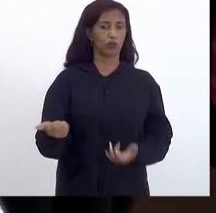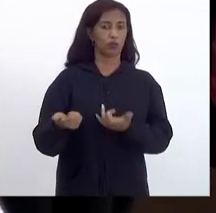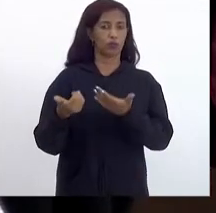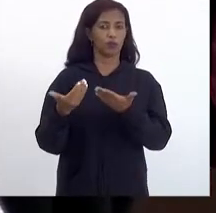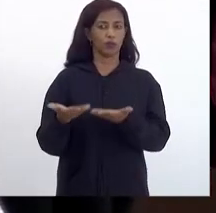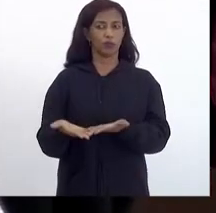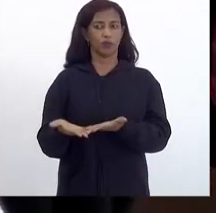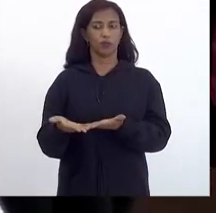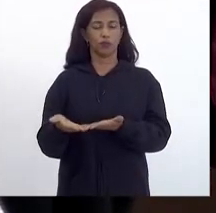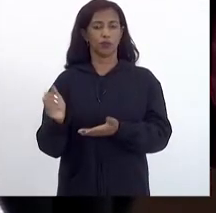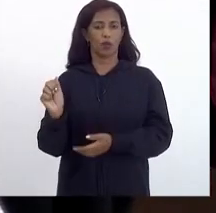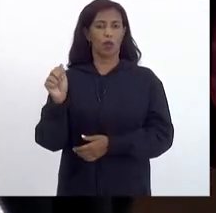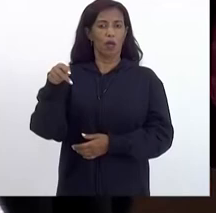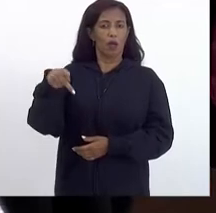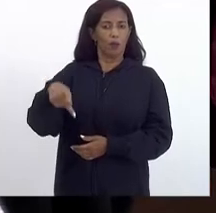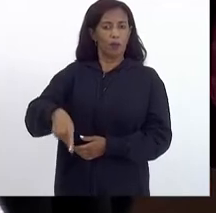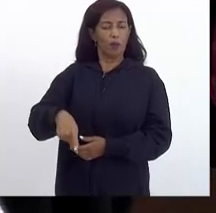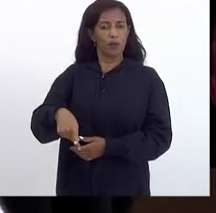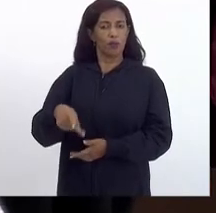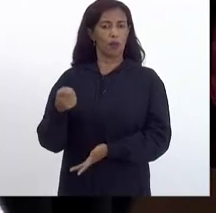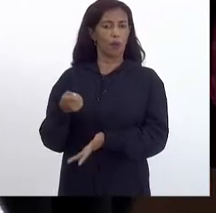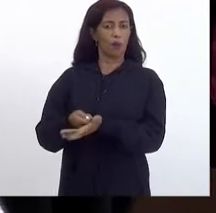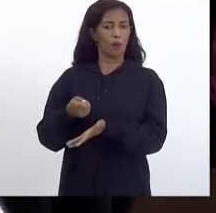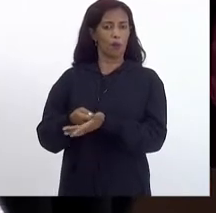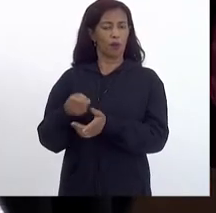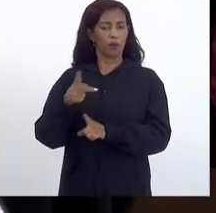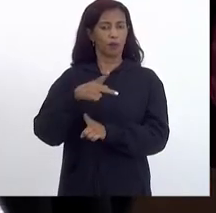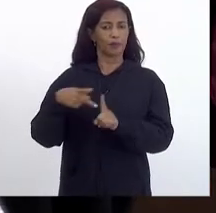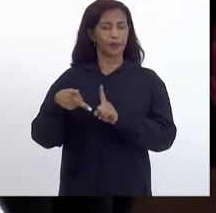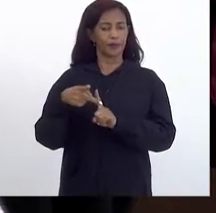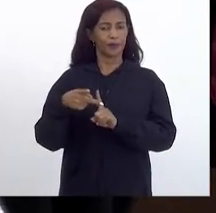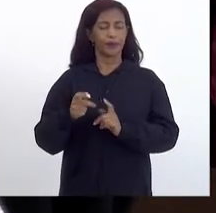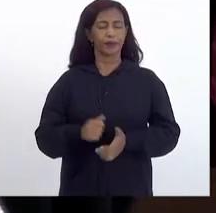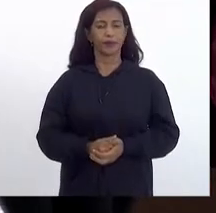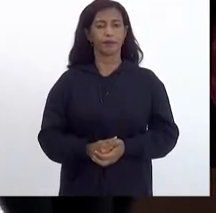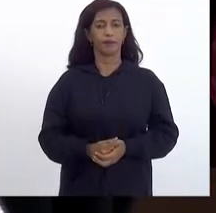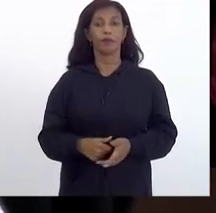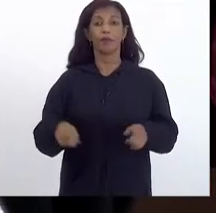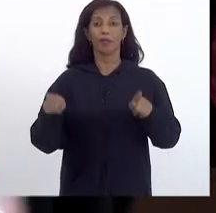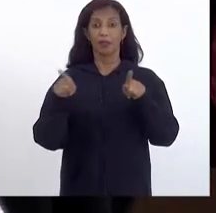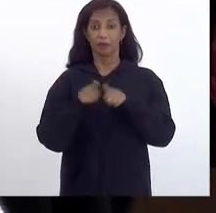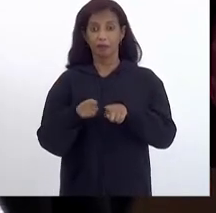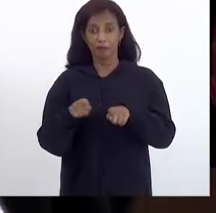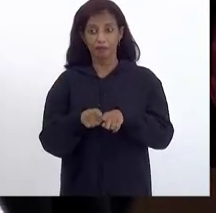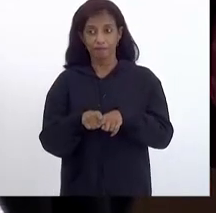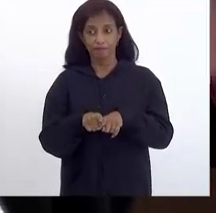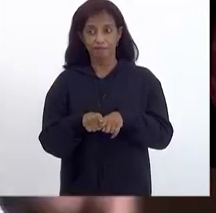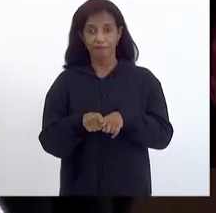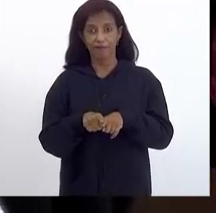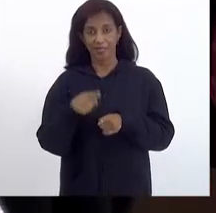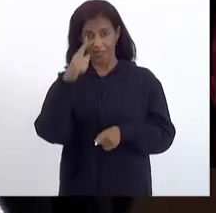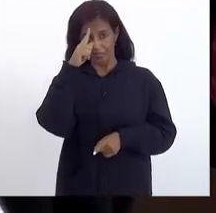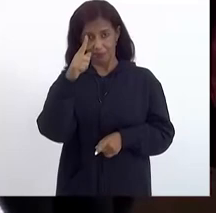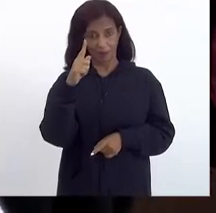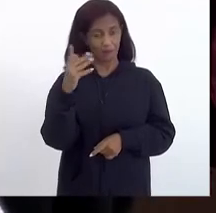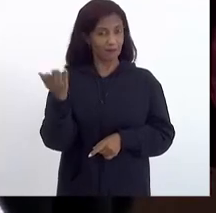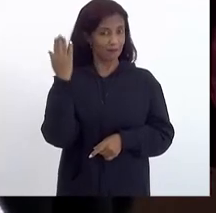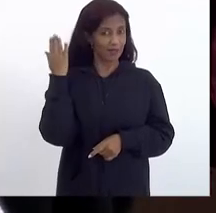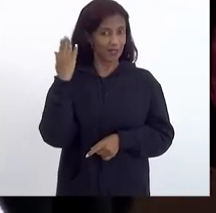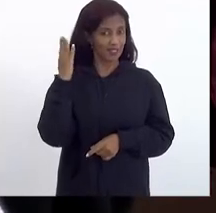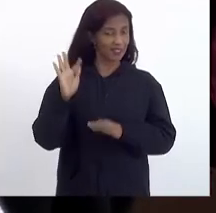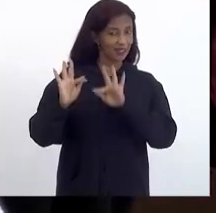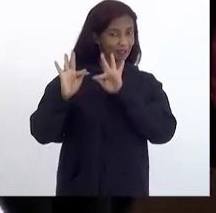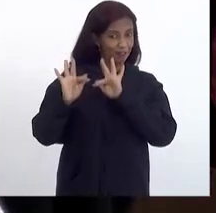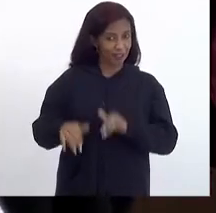sobre as aposentadorias do regime próprio de Previdência Social. E, ainda, na semana passada, no